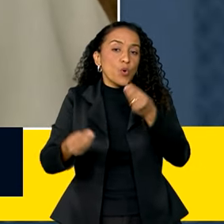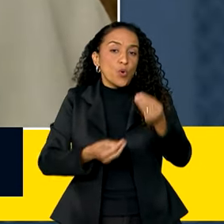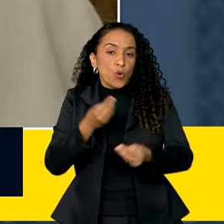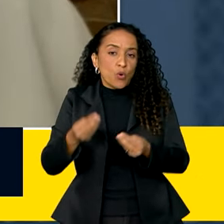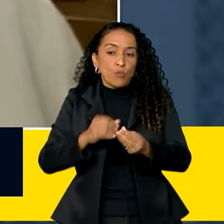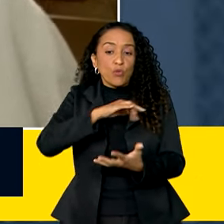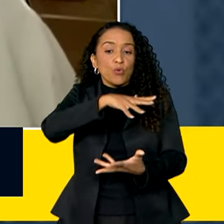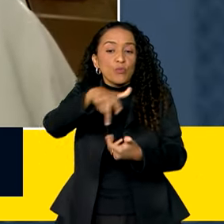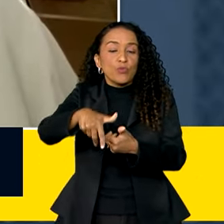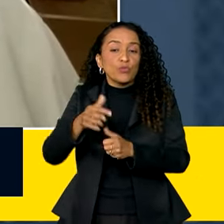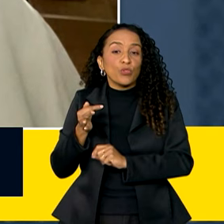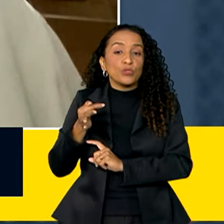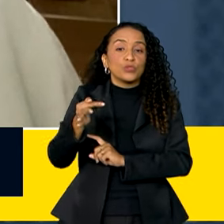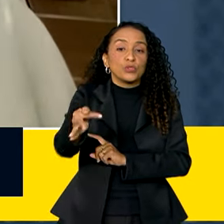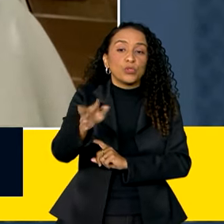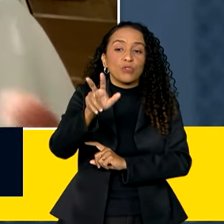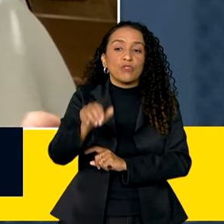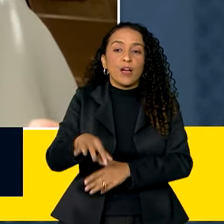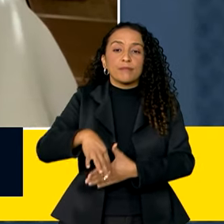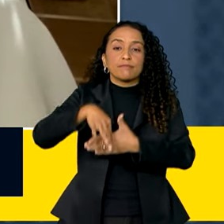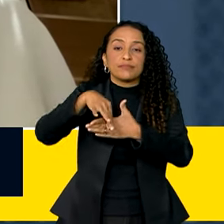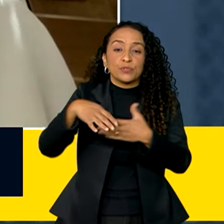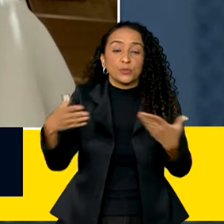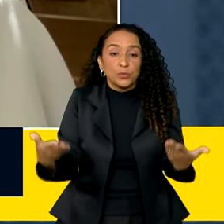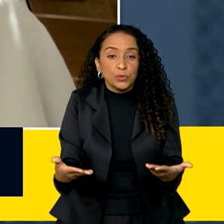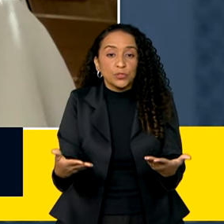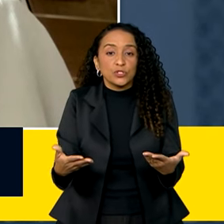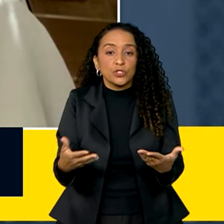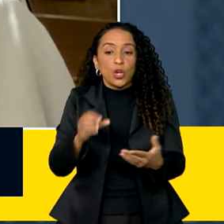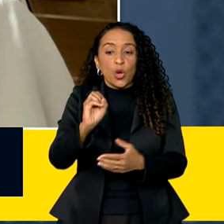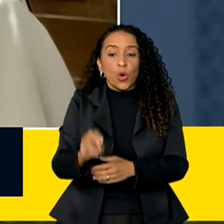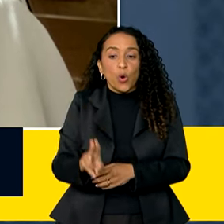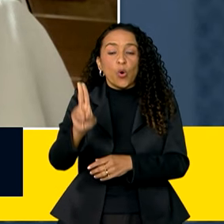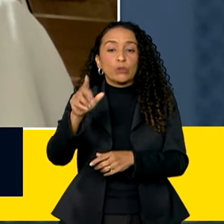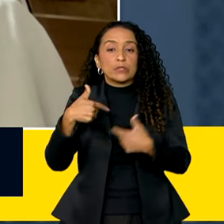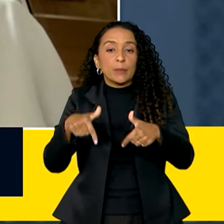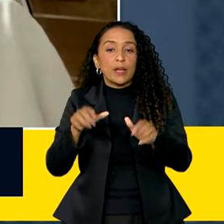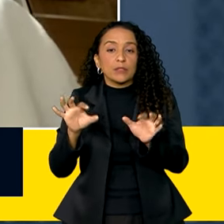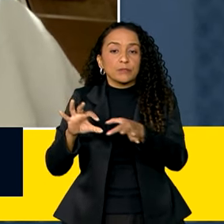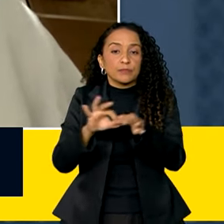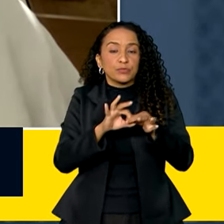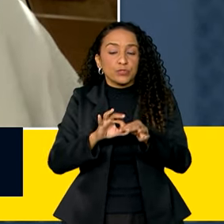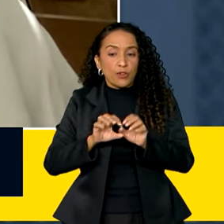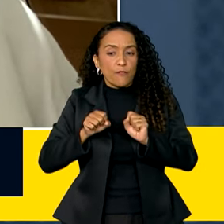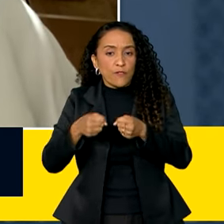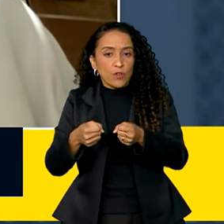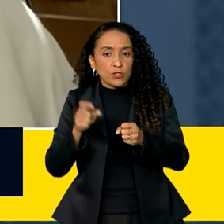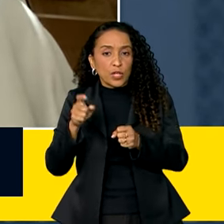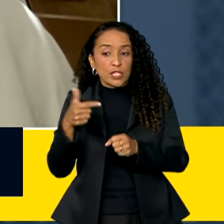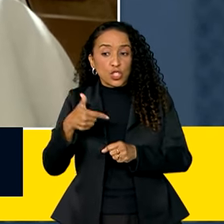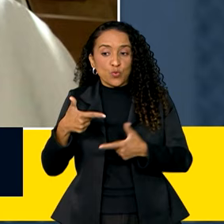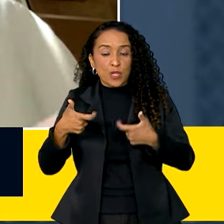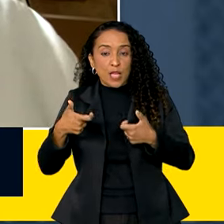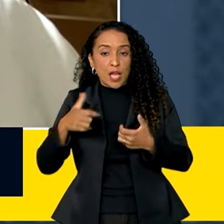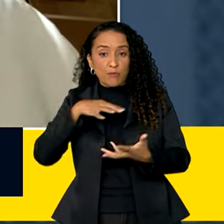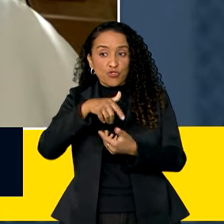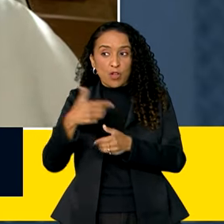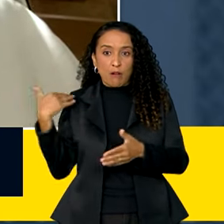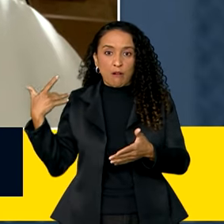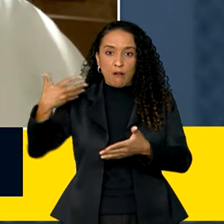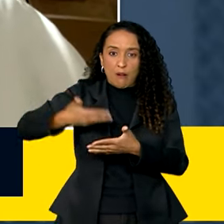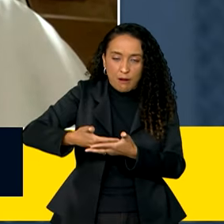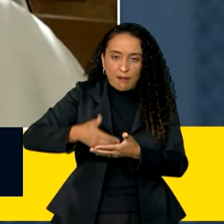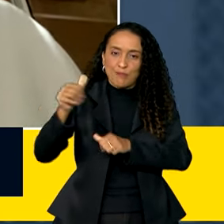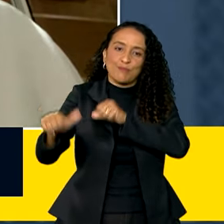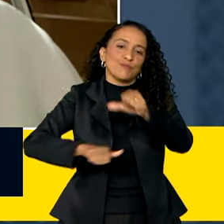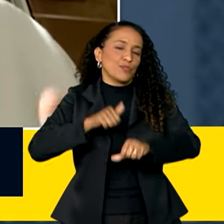que o mundo será gerido. O mundo hoje, a ONU trabalha com a correlação de forças que saiu da Segunda Guerra Mundial. O mundo